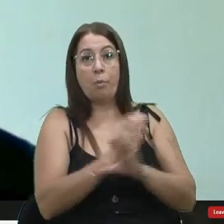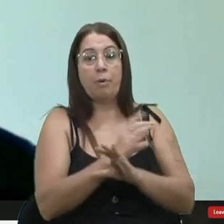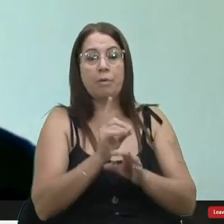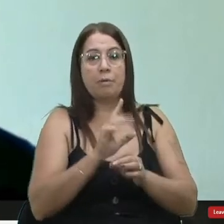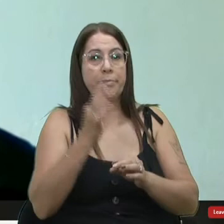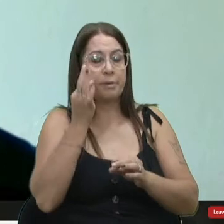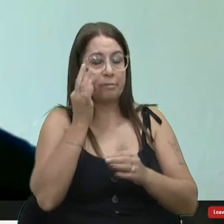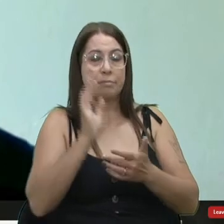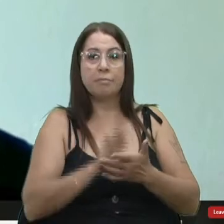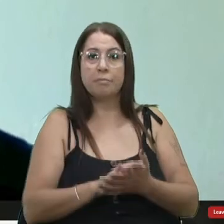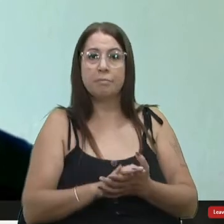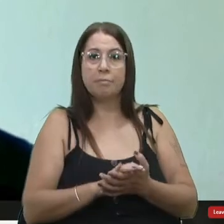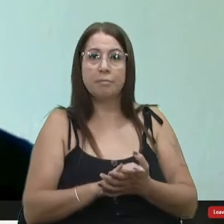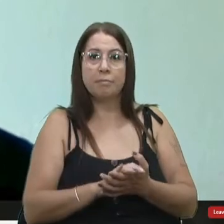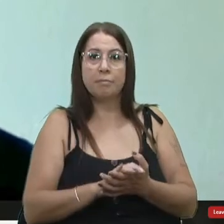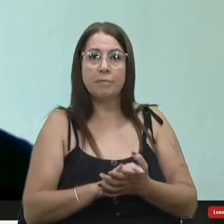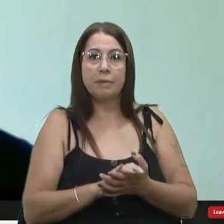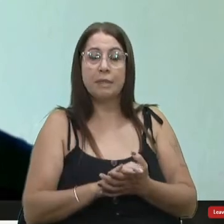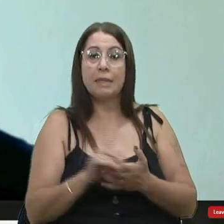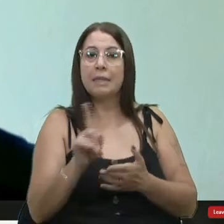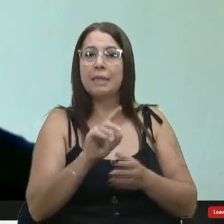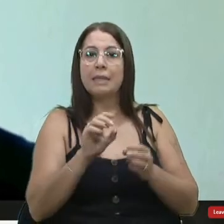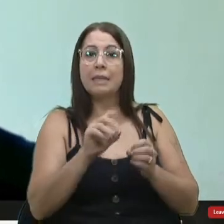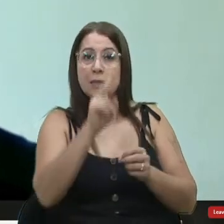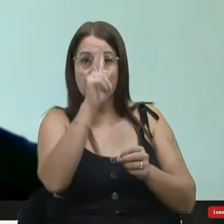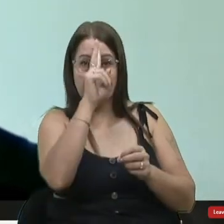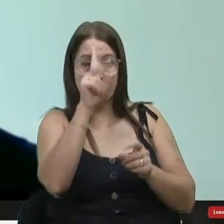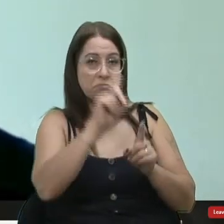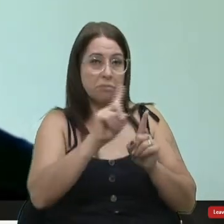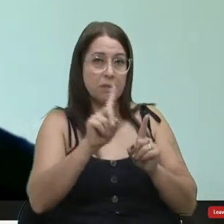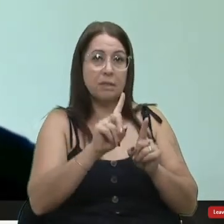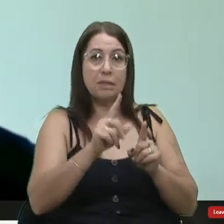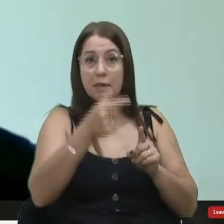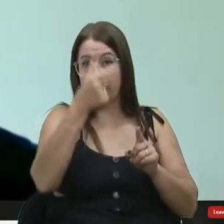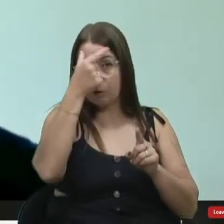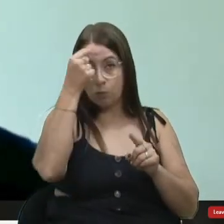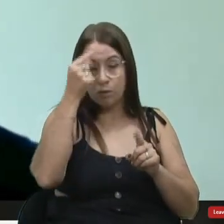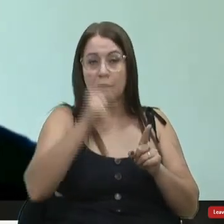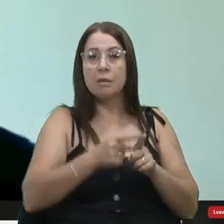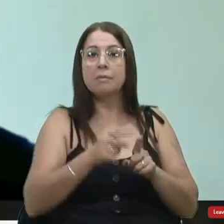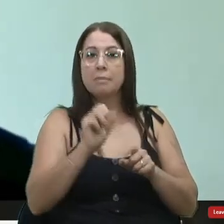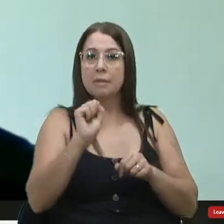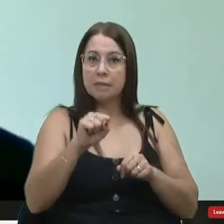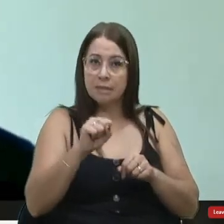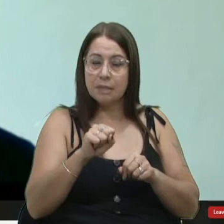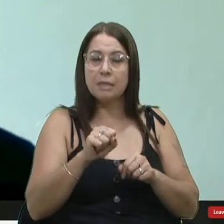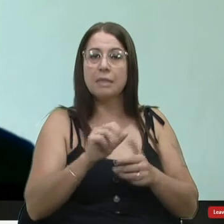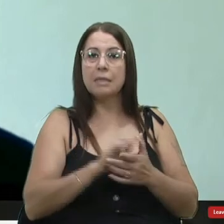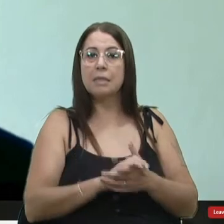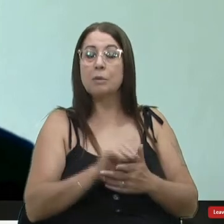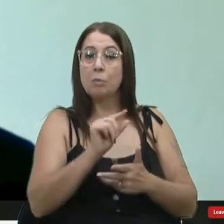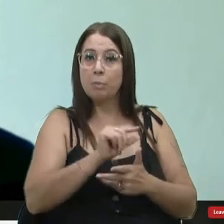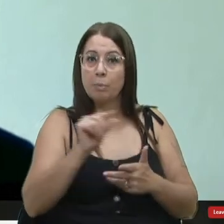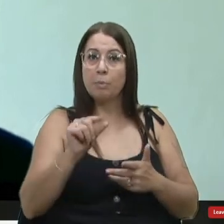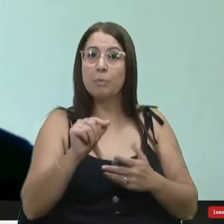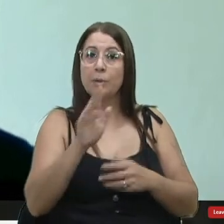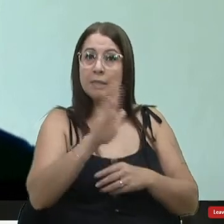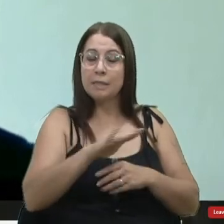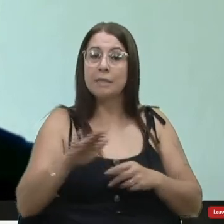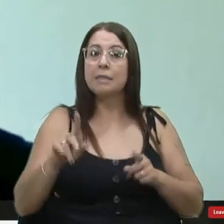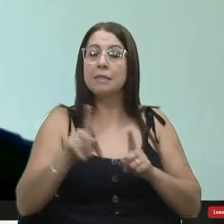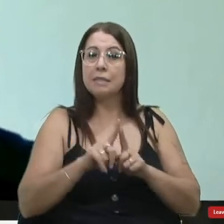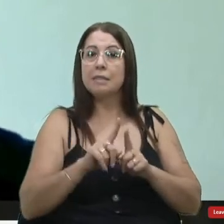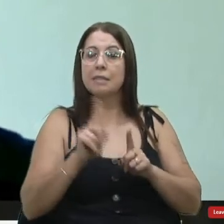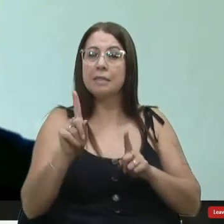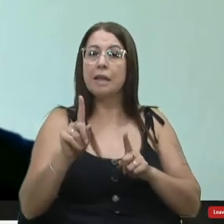nem o o ensino médio nem as faculdades mas sim uma parte das crianças estavam